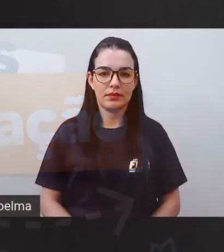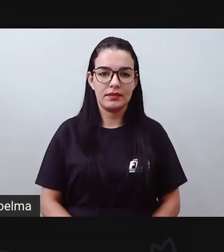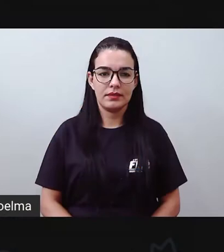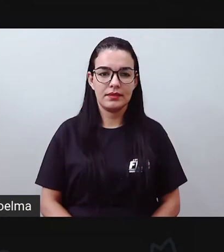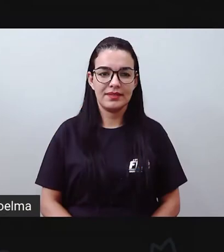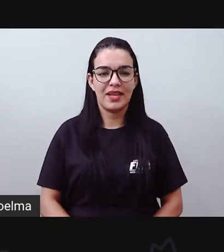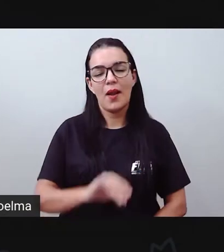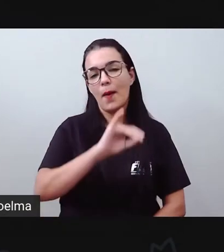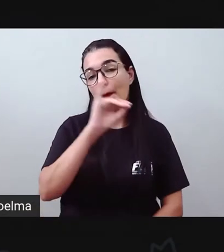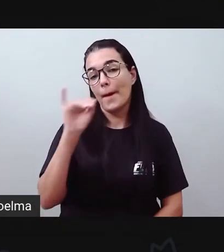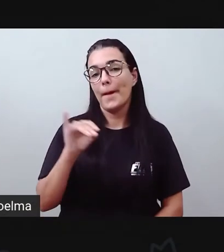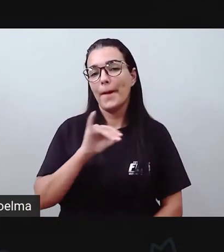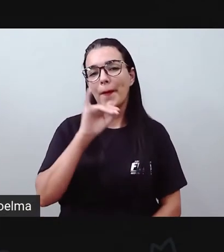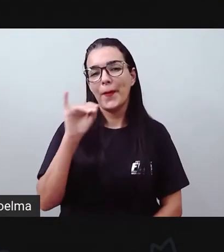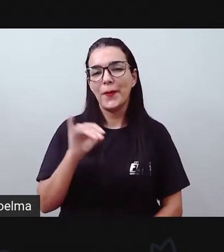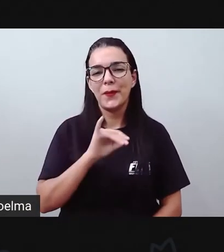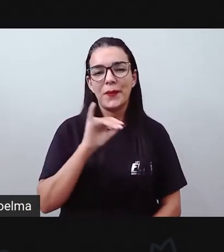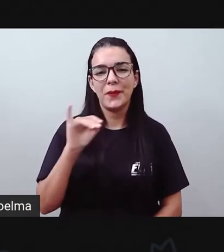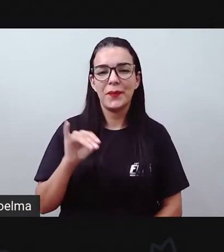Olá,